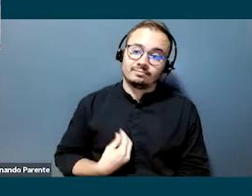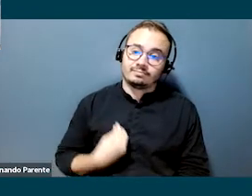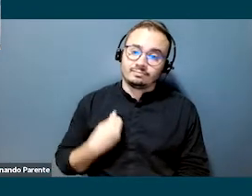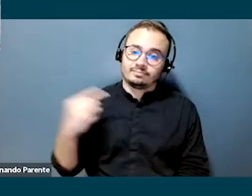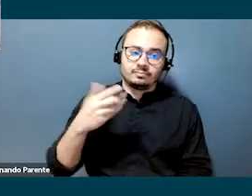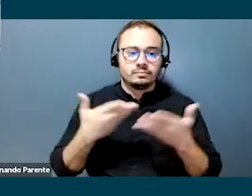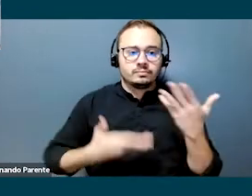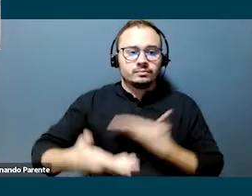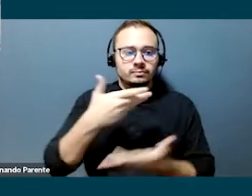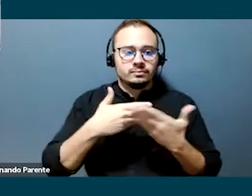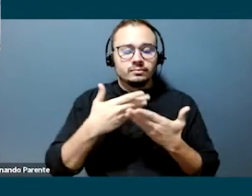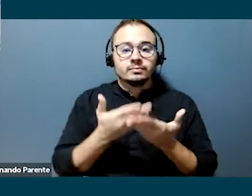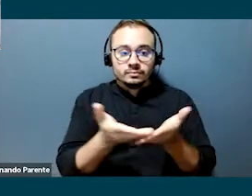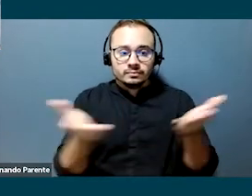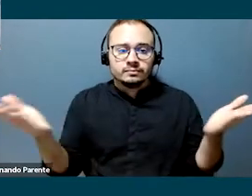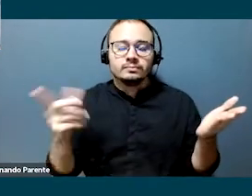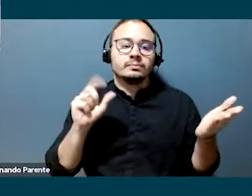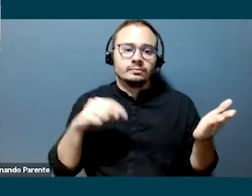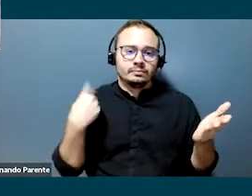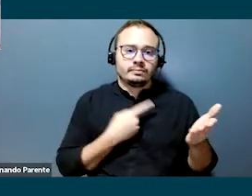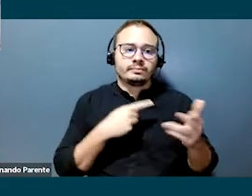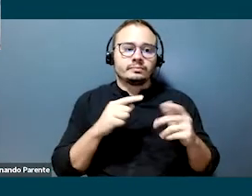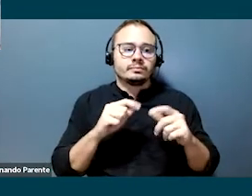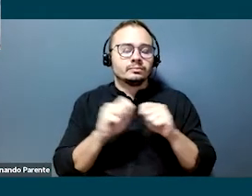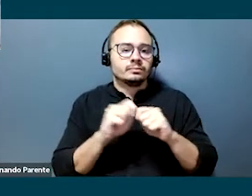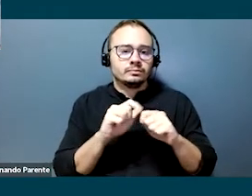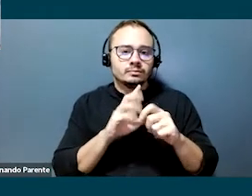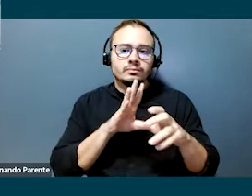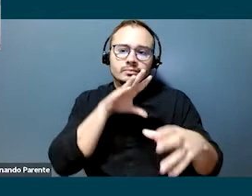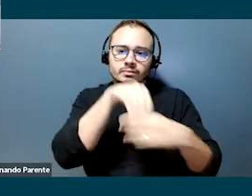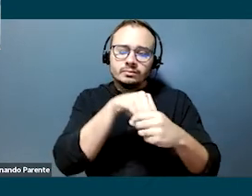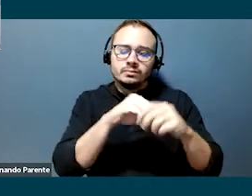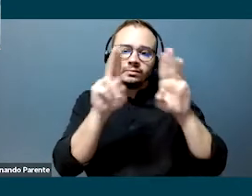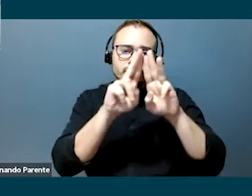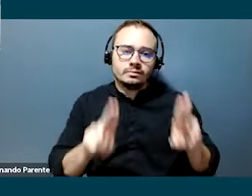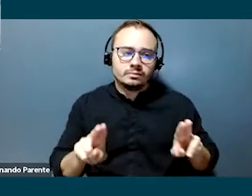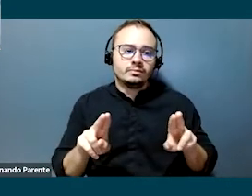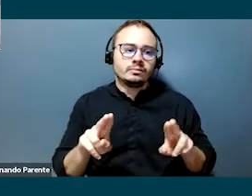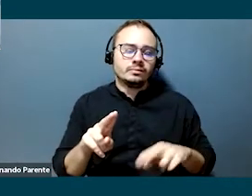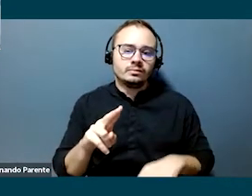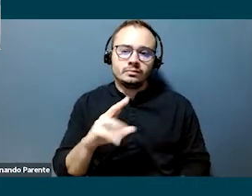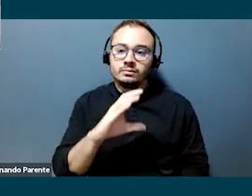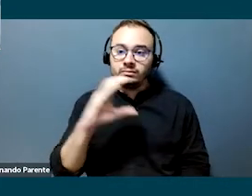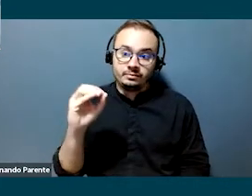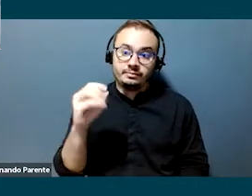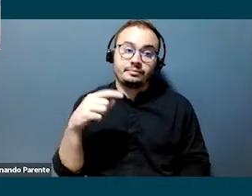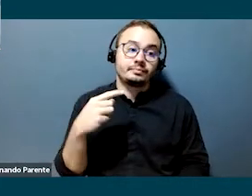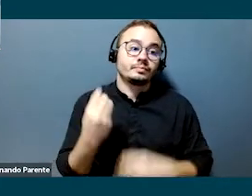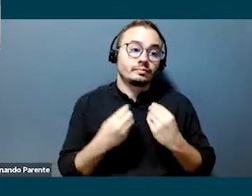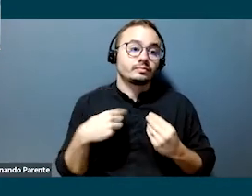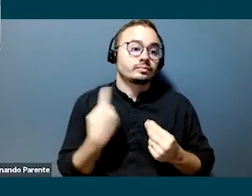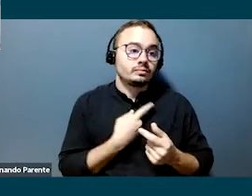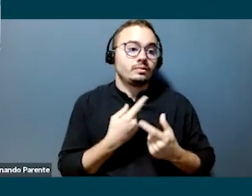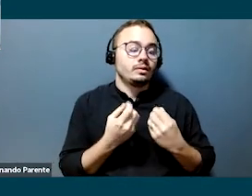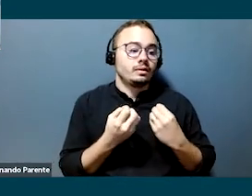compartilhar um pouquinho do que fazemos aqui na Natura e Co. De como fazemos e como